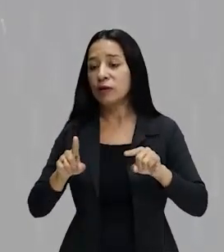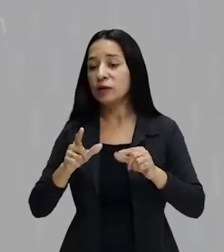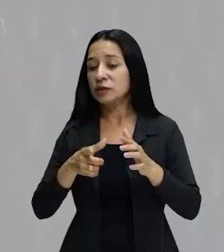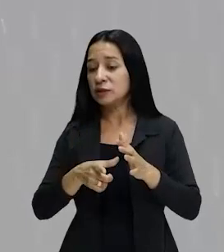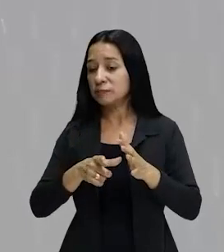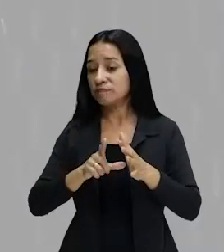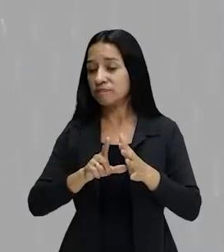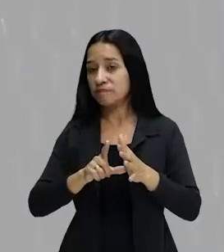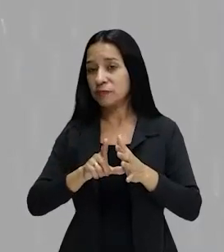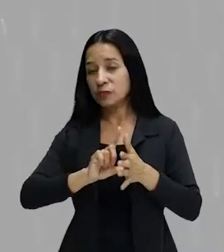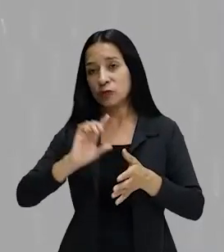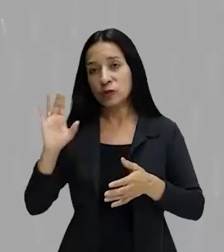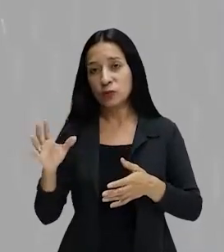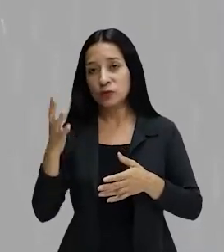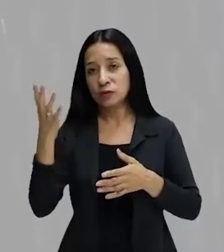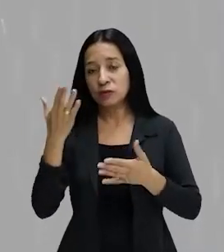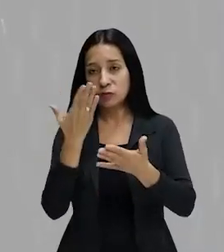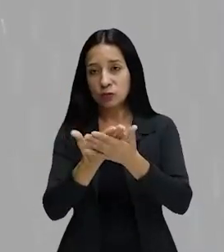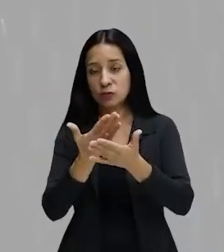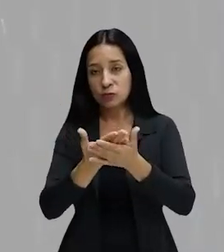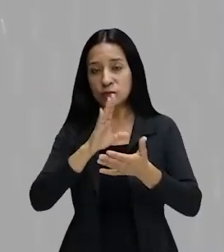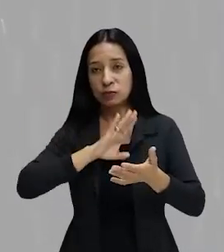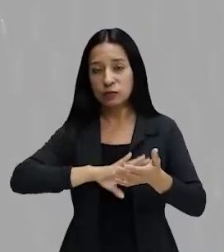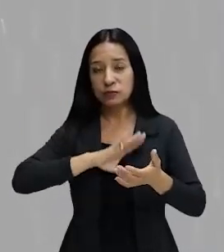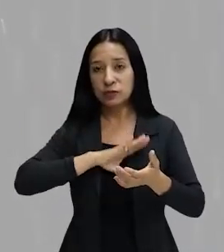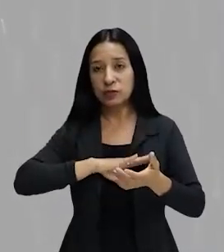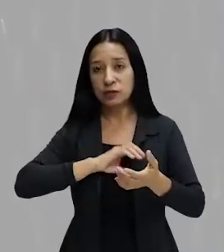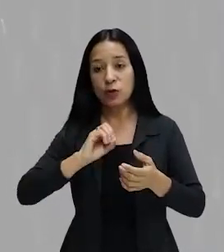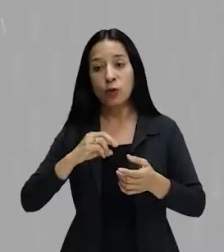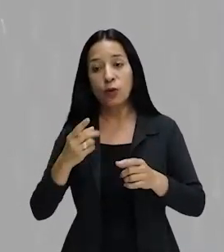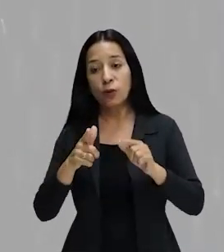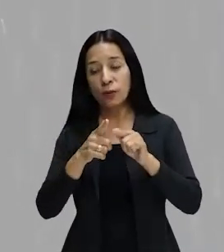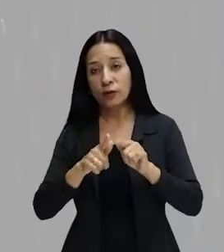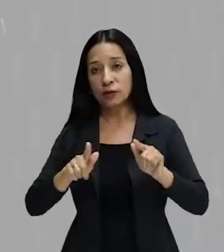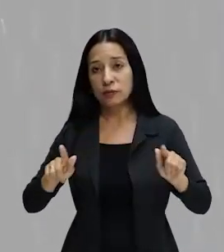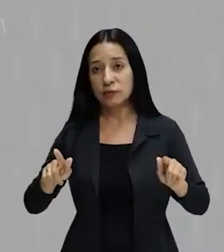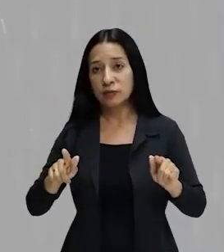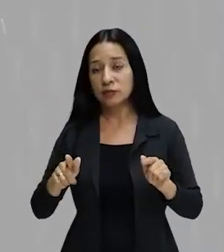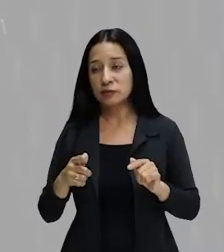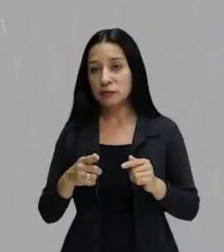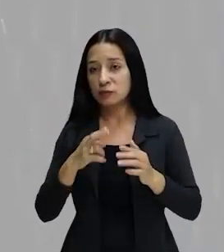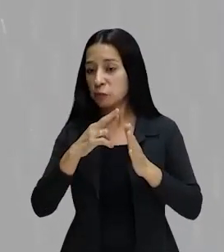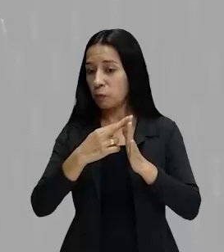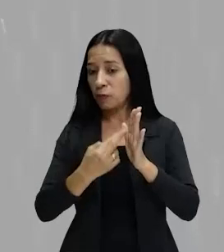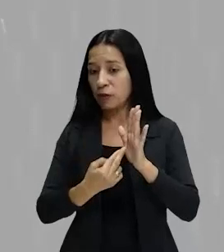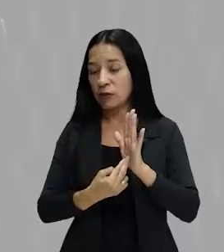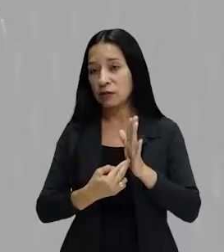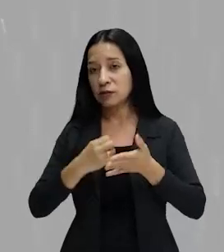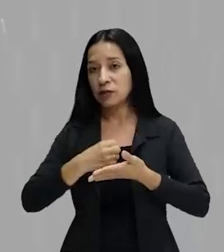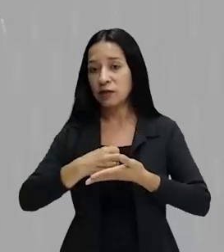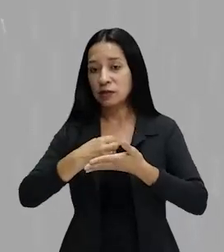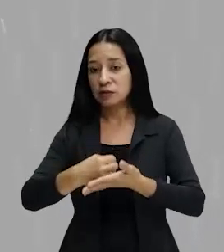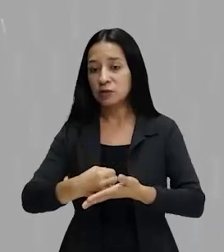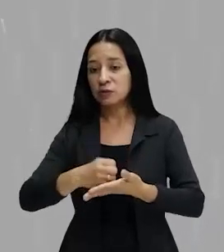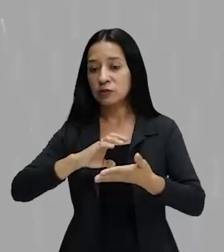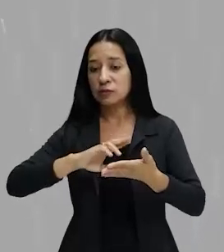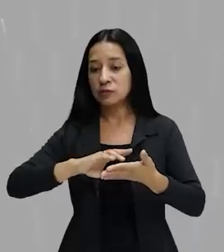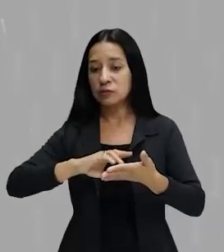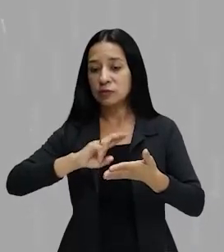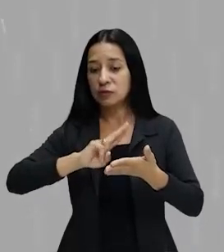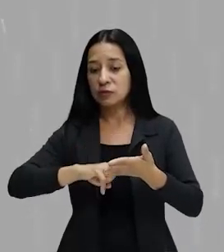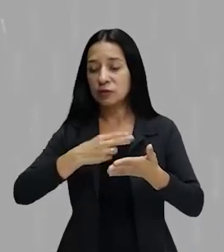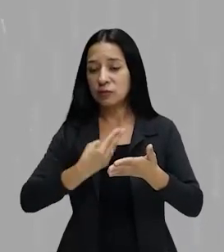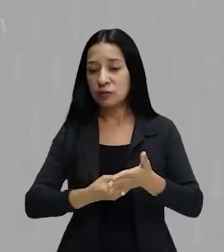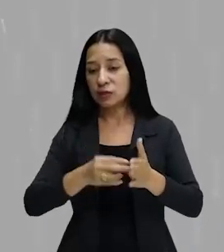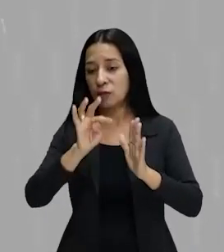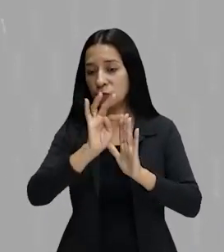Xuxu, que estuda ainda, a gramática normativa, vai te ajudar a interpretar bem os